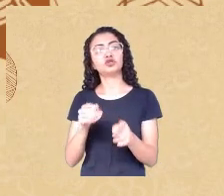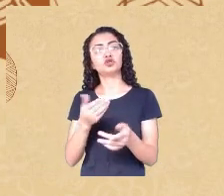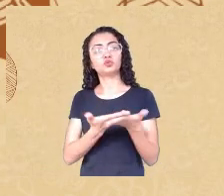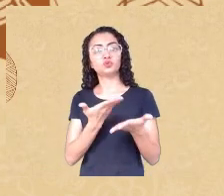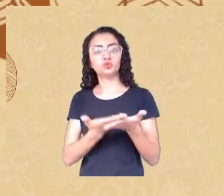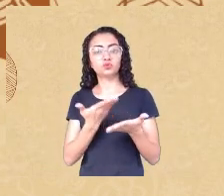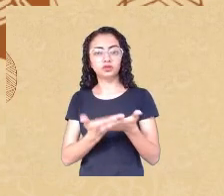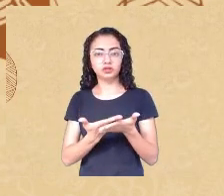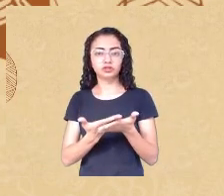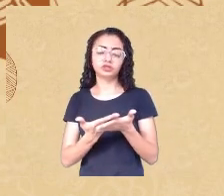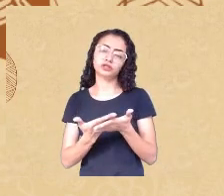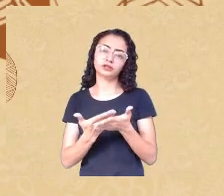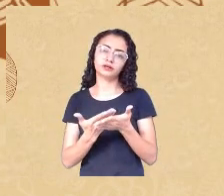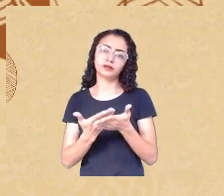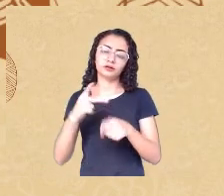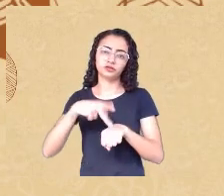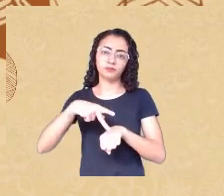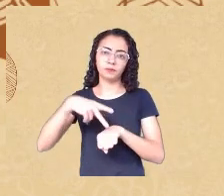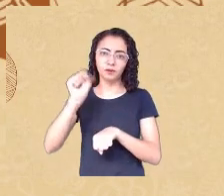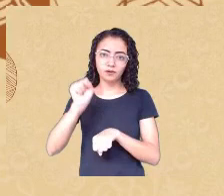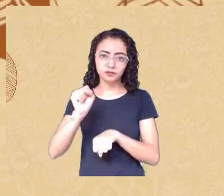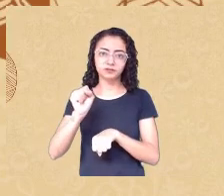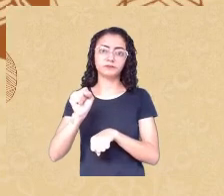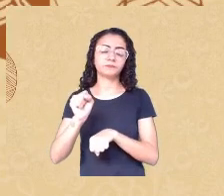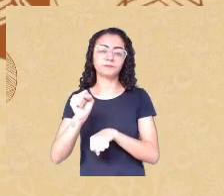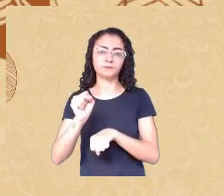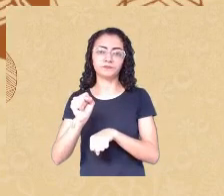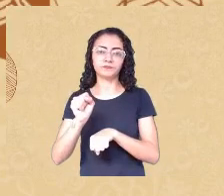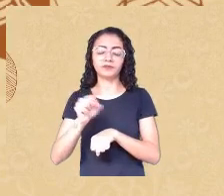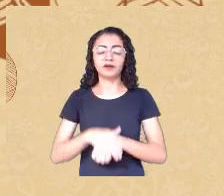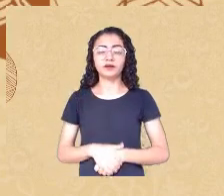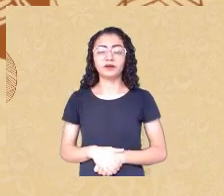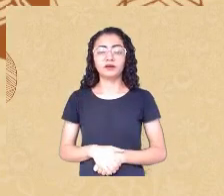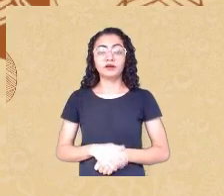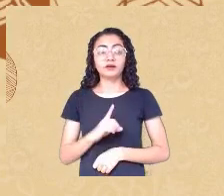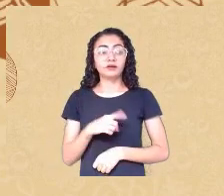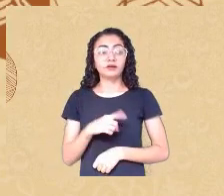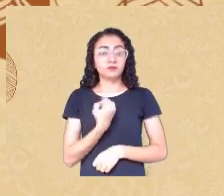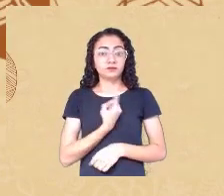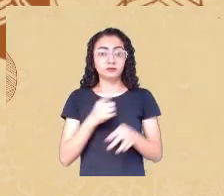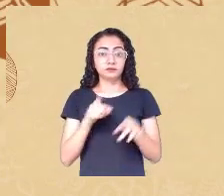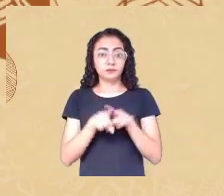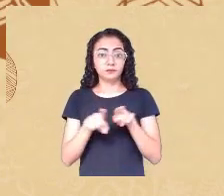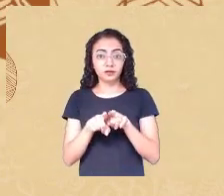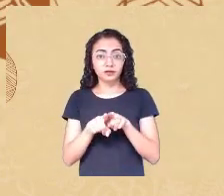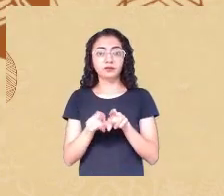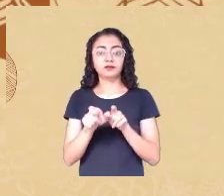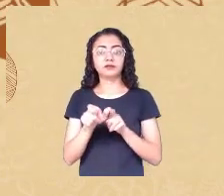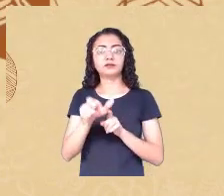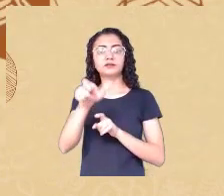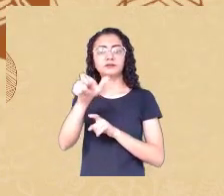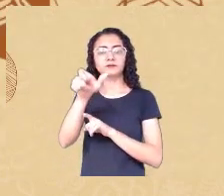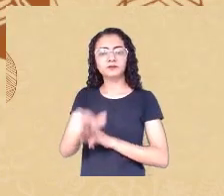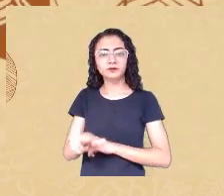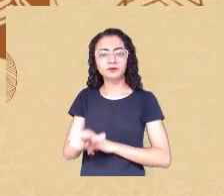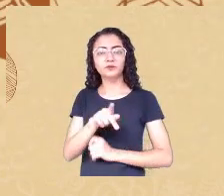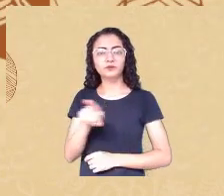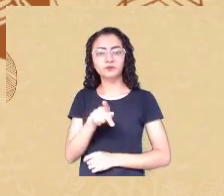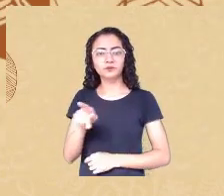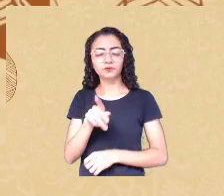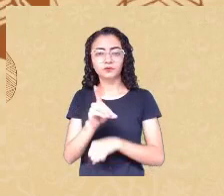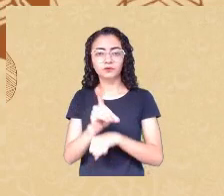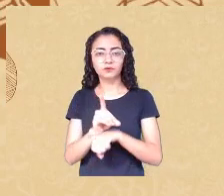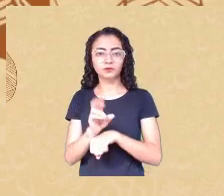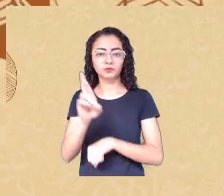da Unifesp Campus Bauru. E contamos com a participação de Leogildo, professor doutor Leogildo Alves